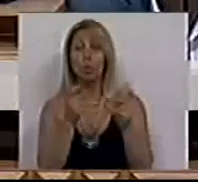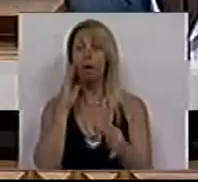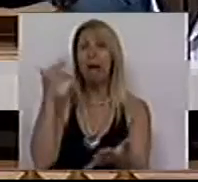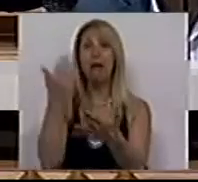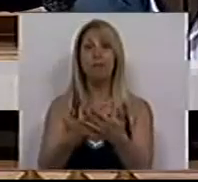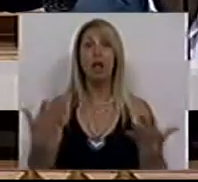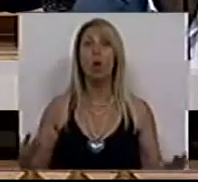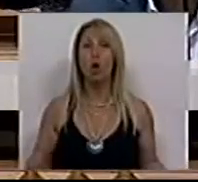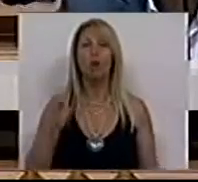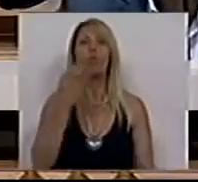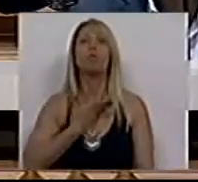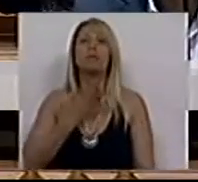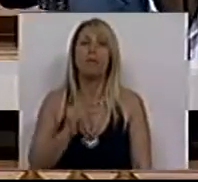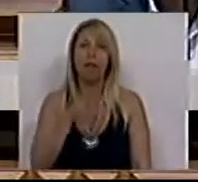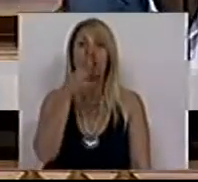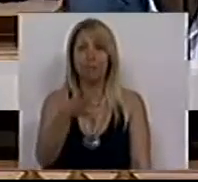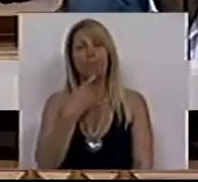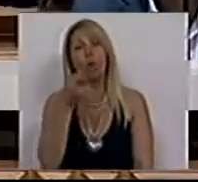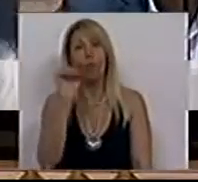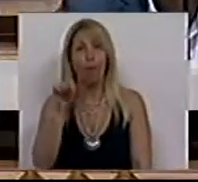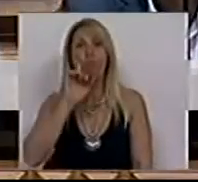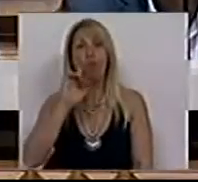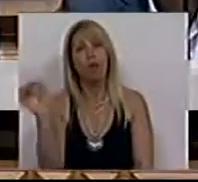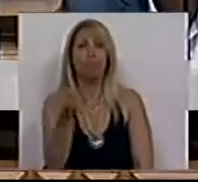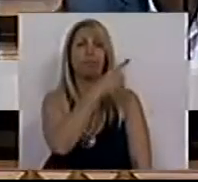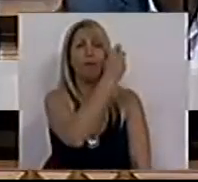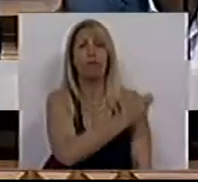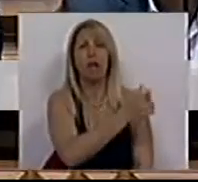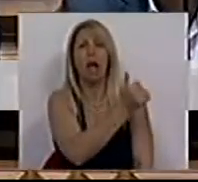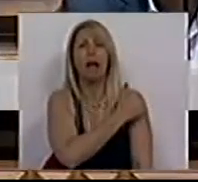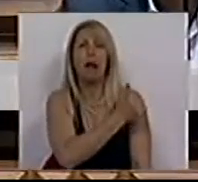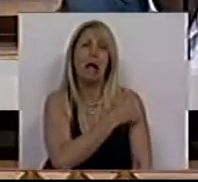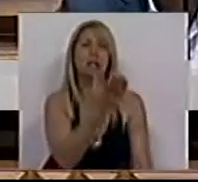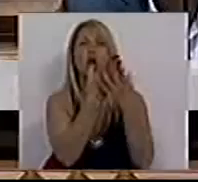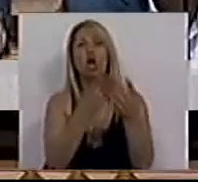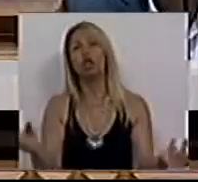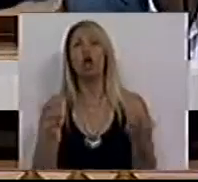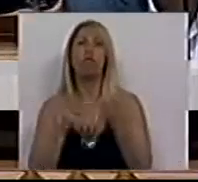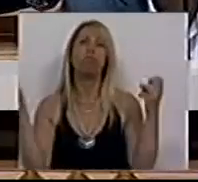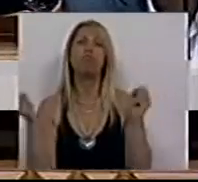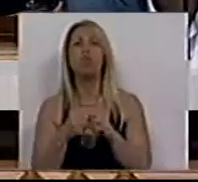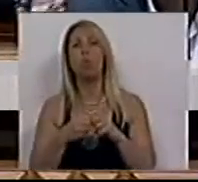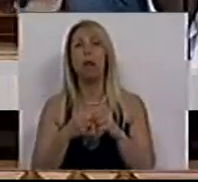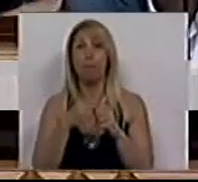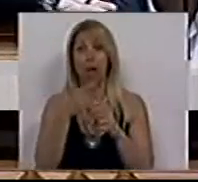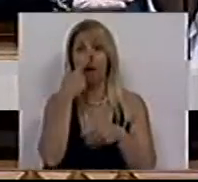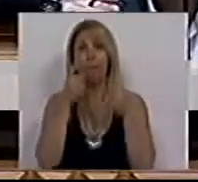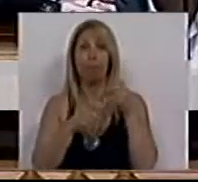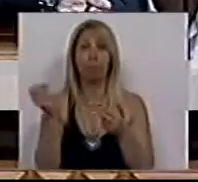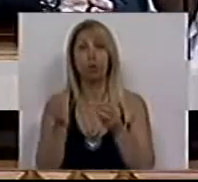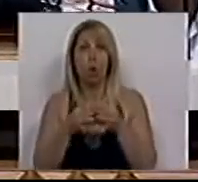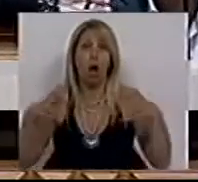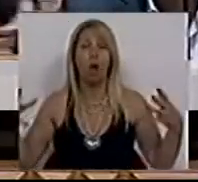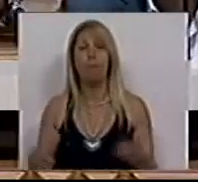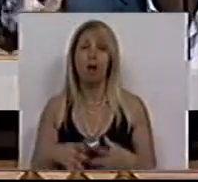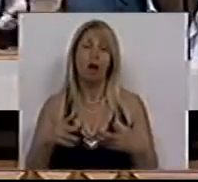aponta no retorno das mulheres para casa como uma das soluções para resolver o problema da crise demográfica e o PSD o que nos vem